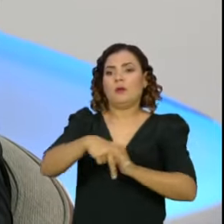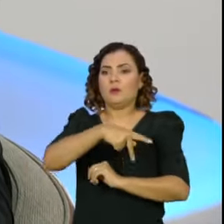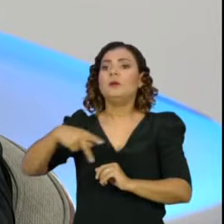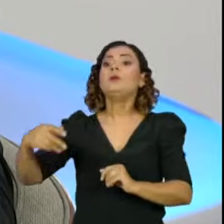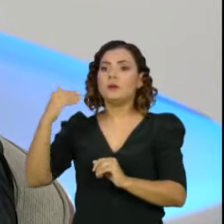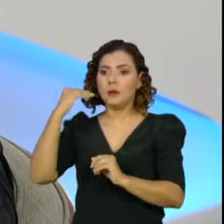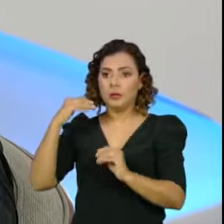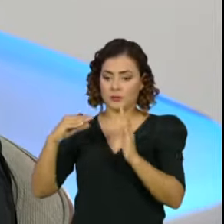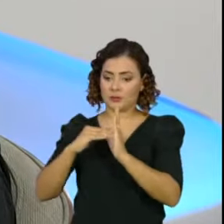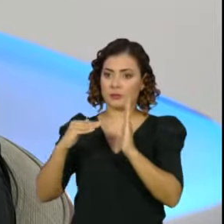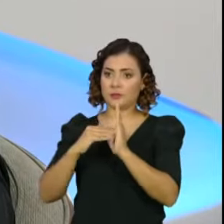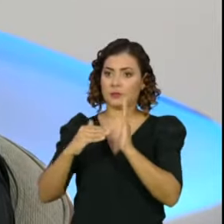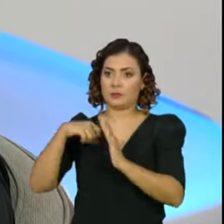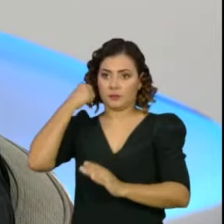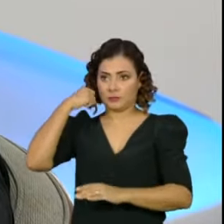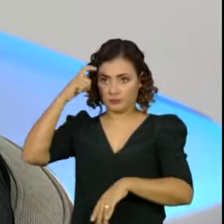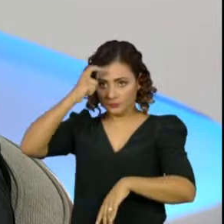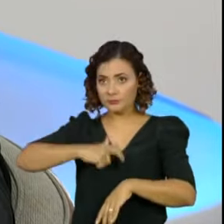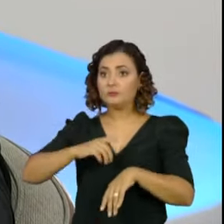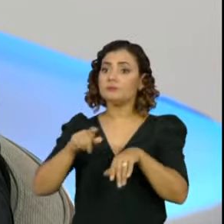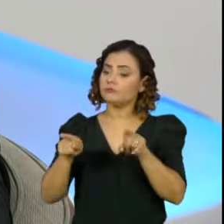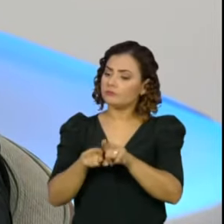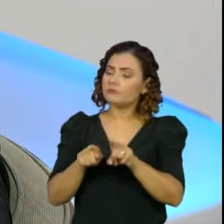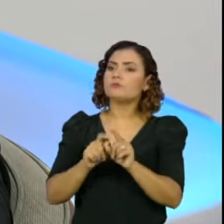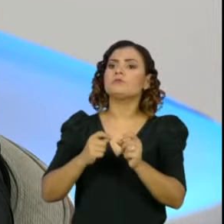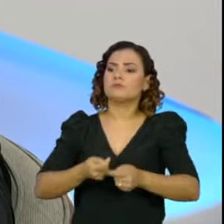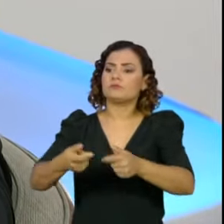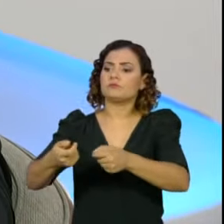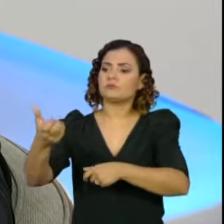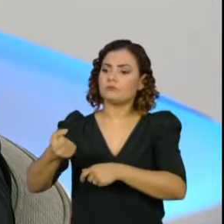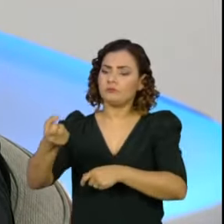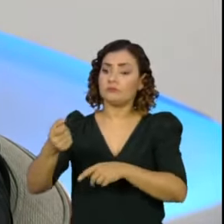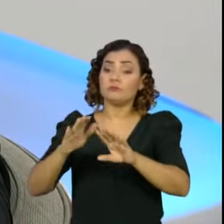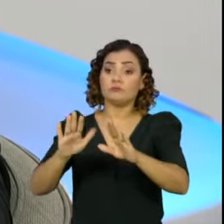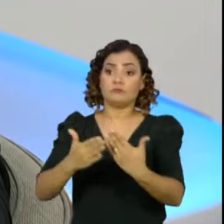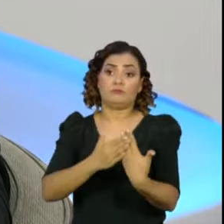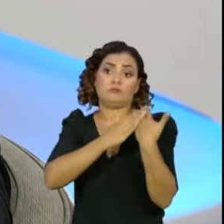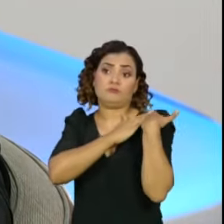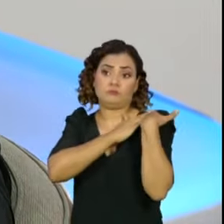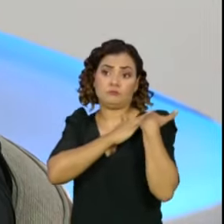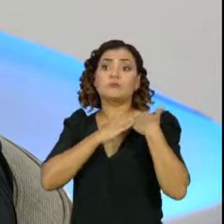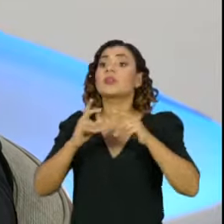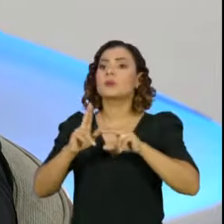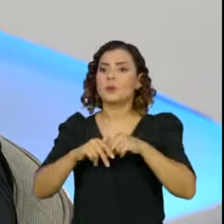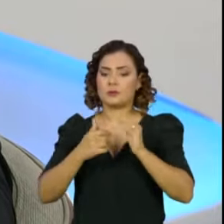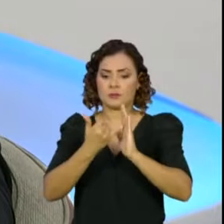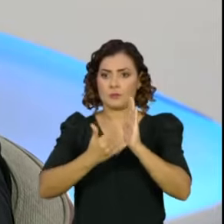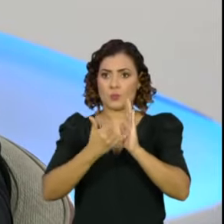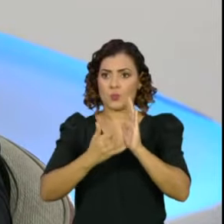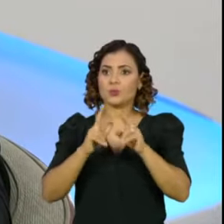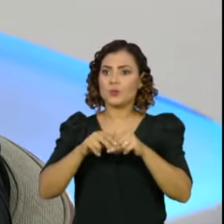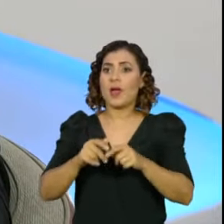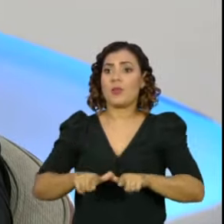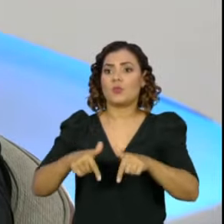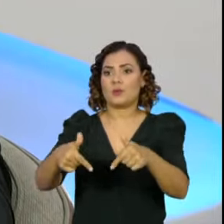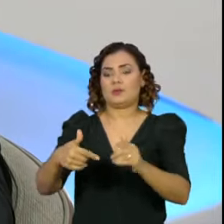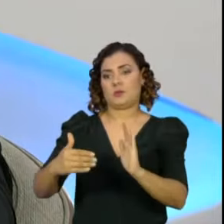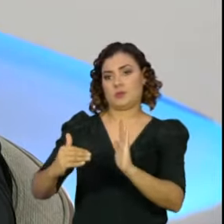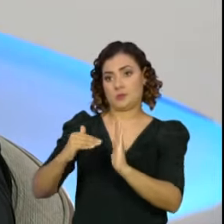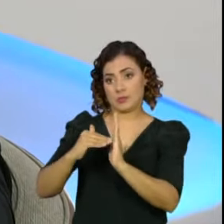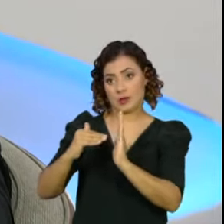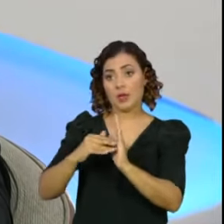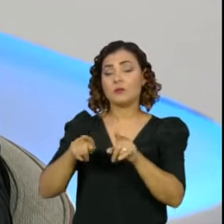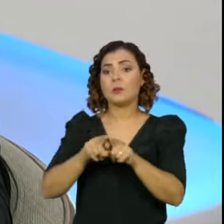logo que assumi, de reivindicar o auxílio emergencial, mas com a responsabilidade fiscal que deve ser inerente à atuação do Presidente do Senado